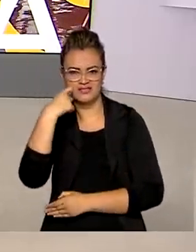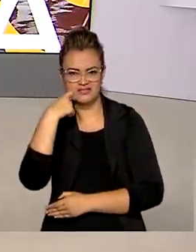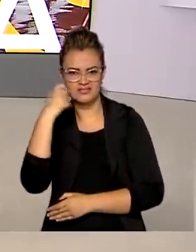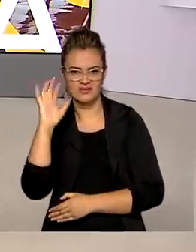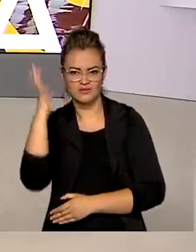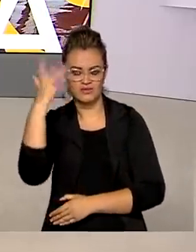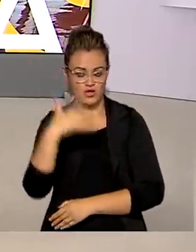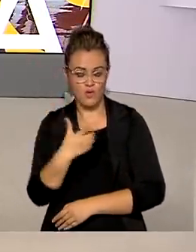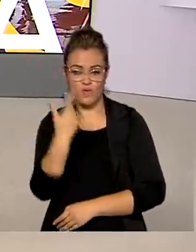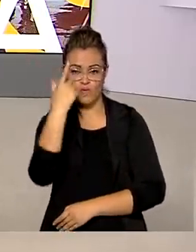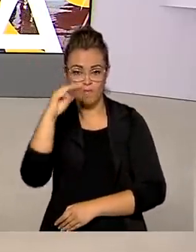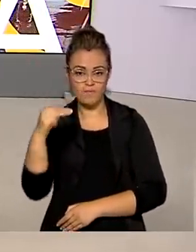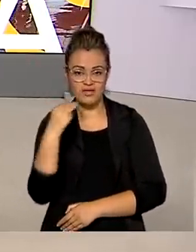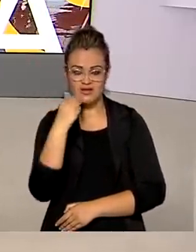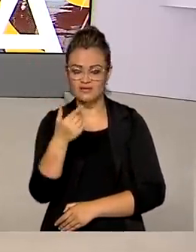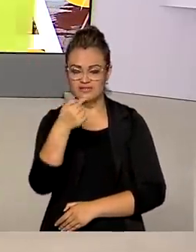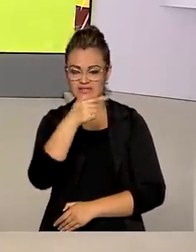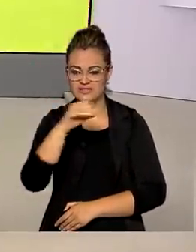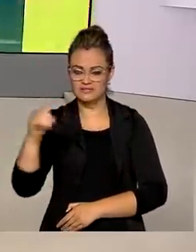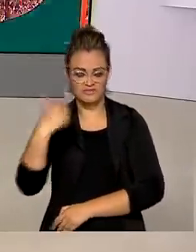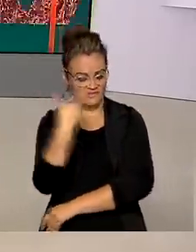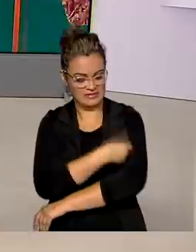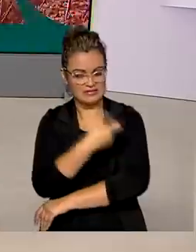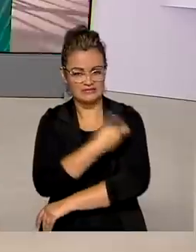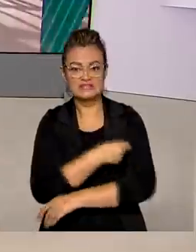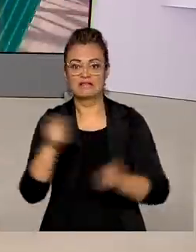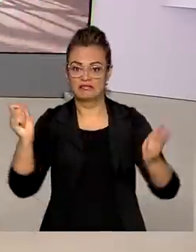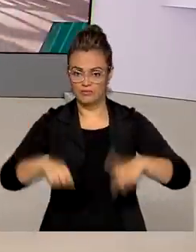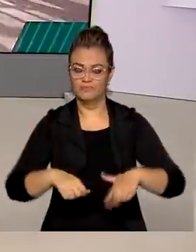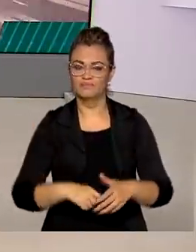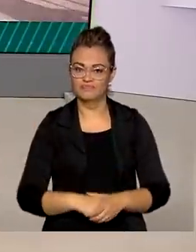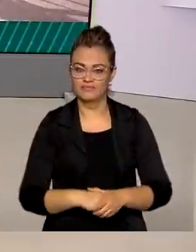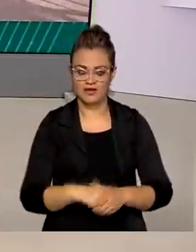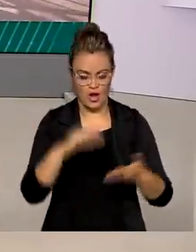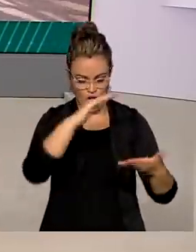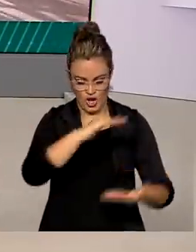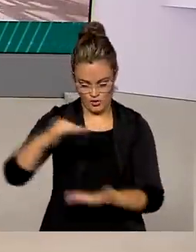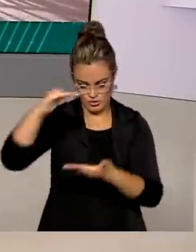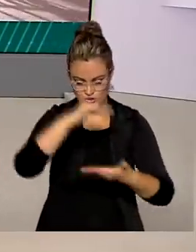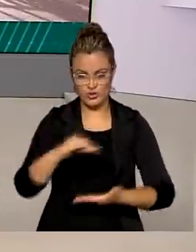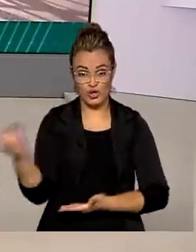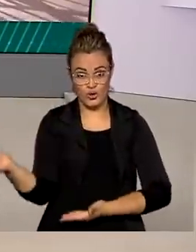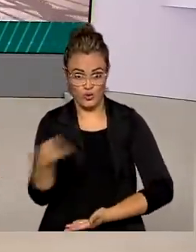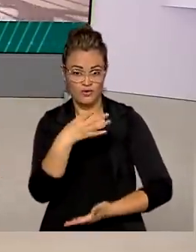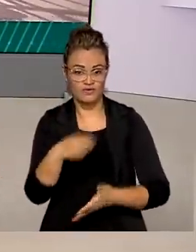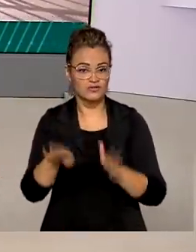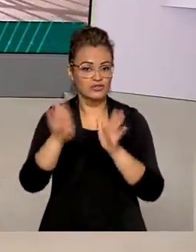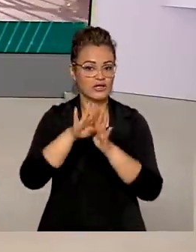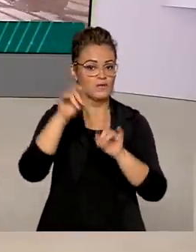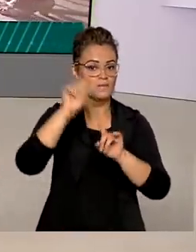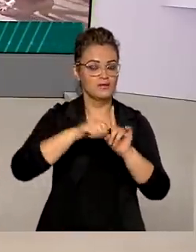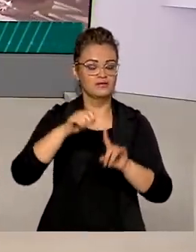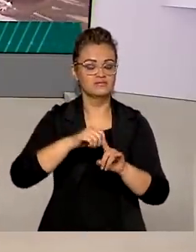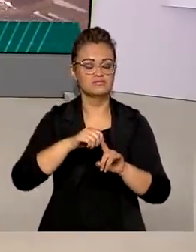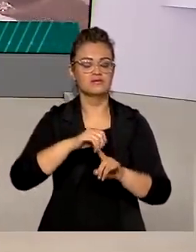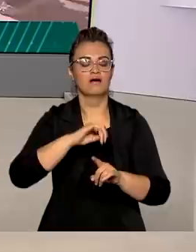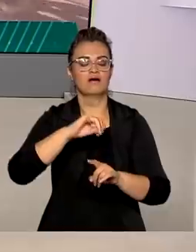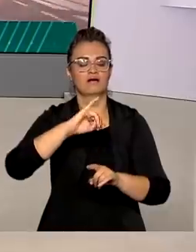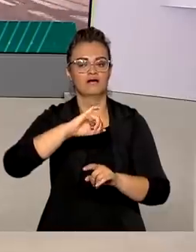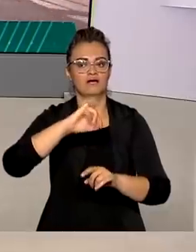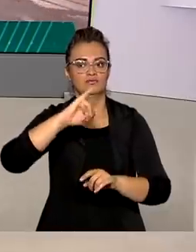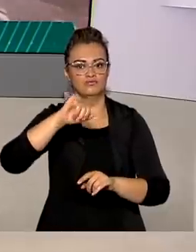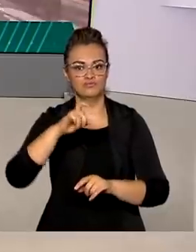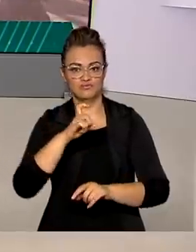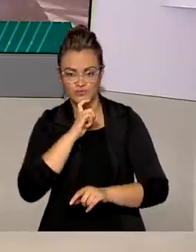mais de um milhão e setecentas mil vacinas aplicadas. Novos lotes de vacinas começam a chegar em julho. E segundo